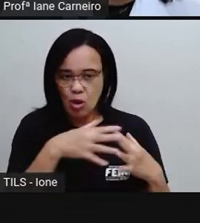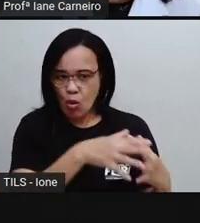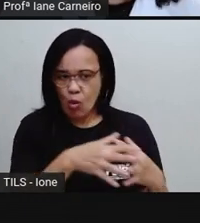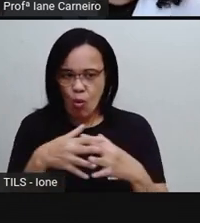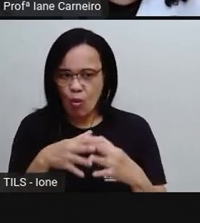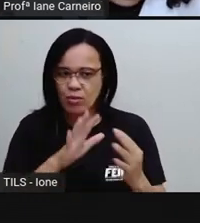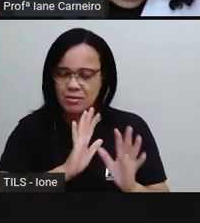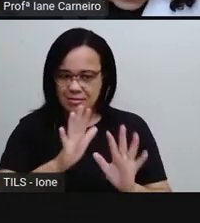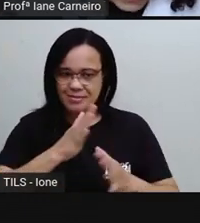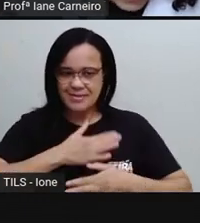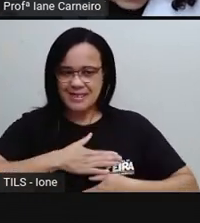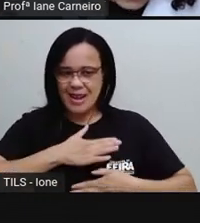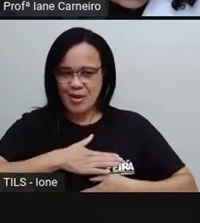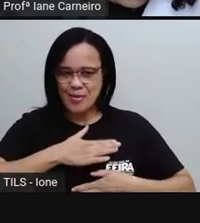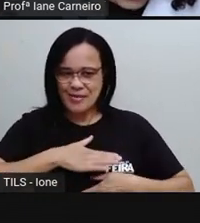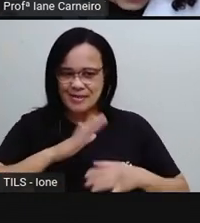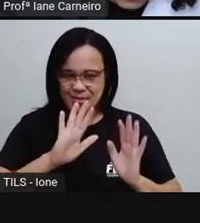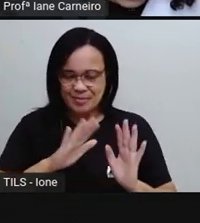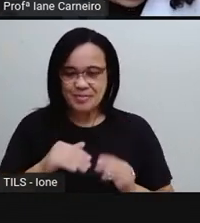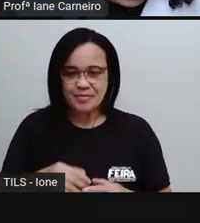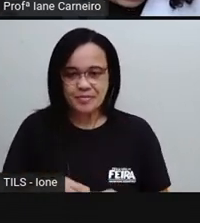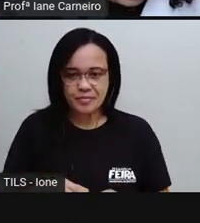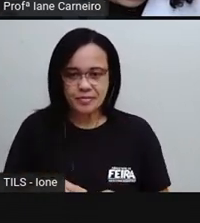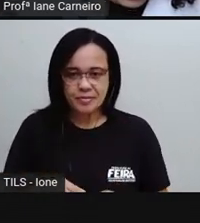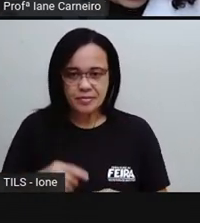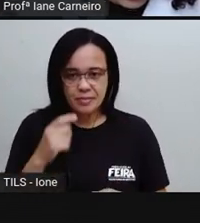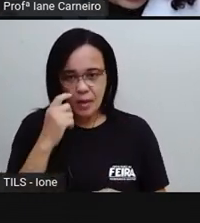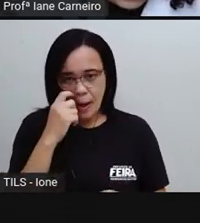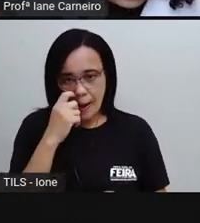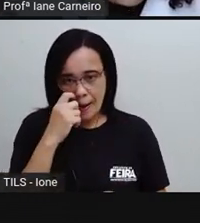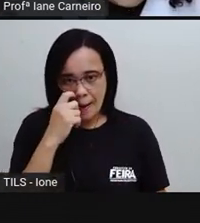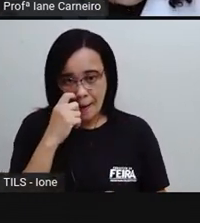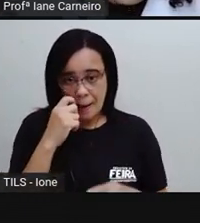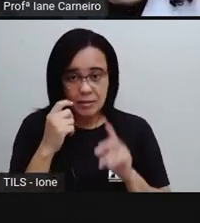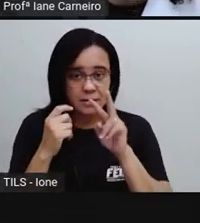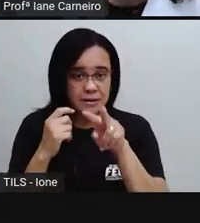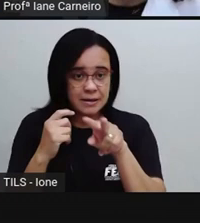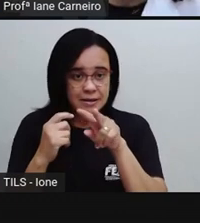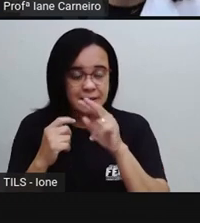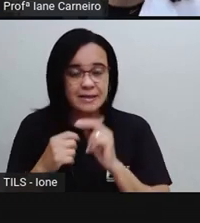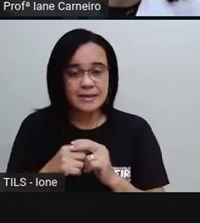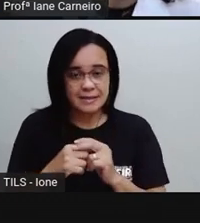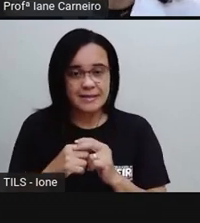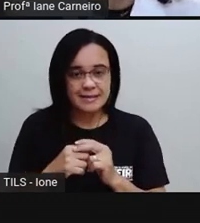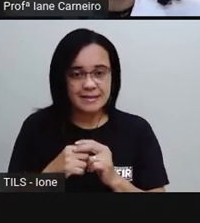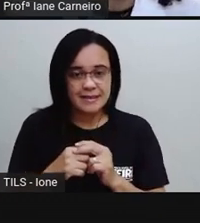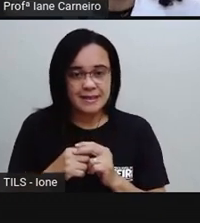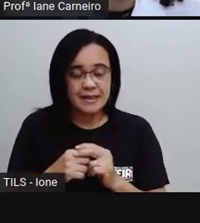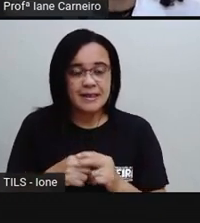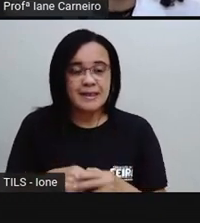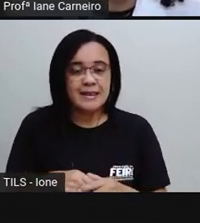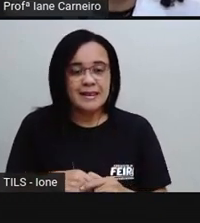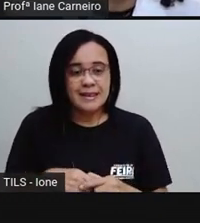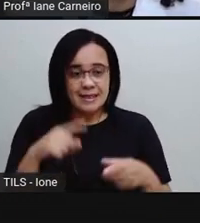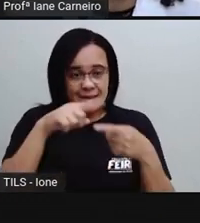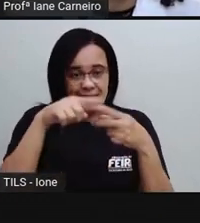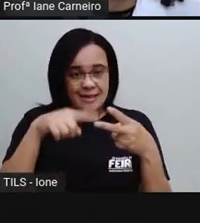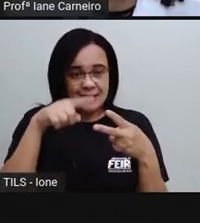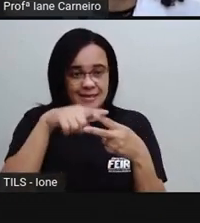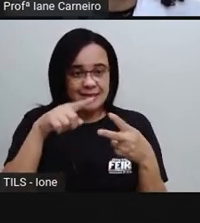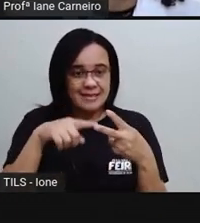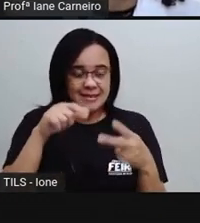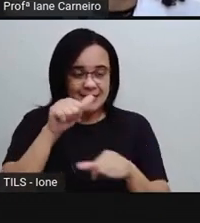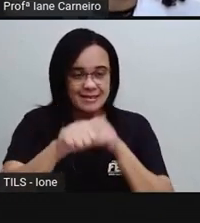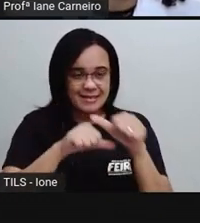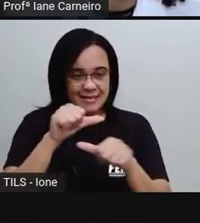ó. Aqui é inverno, ó, gente. A Pro tinha escrito verão duas vezes, hein? Inverno. Deixa só a Pro corrigir